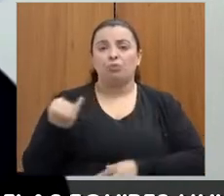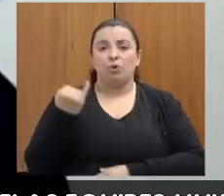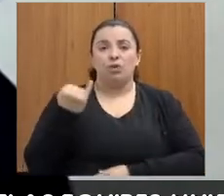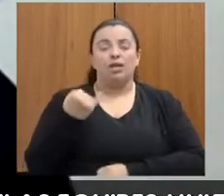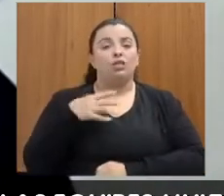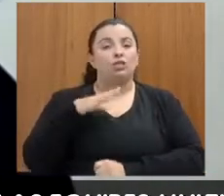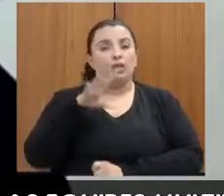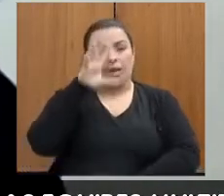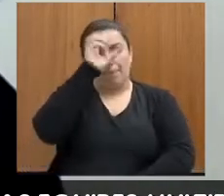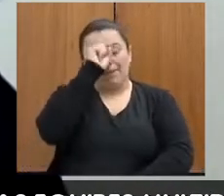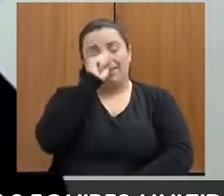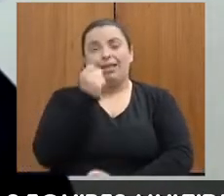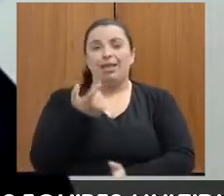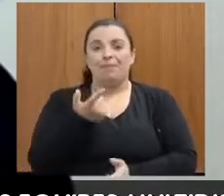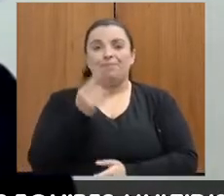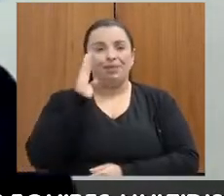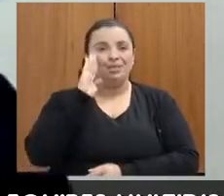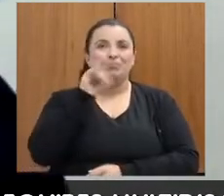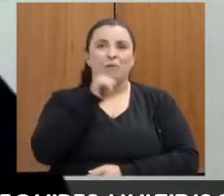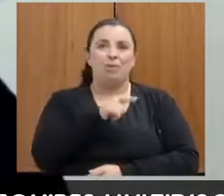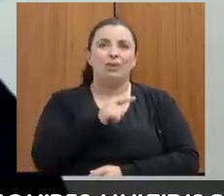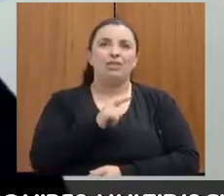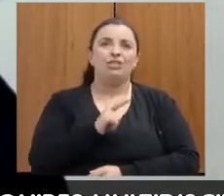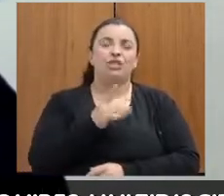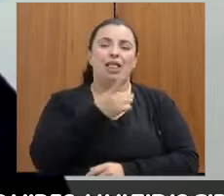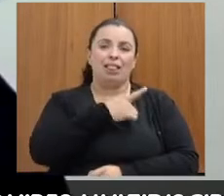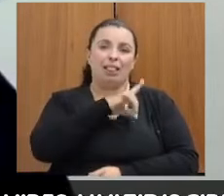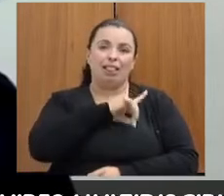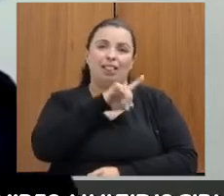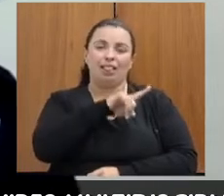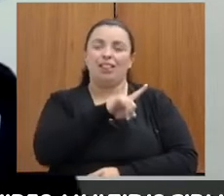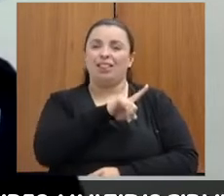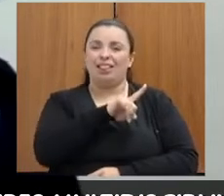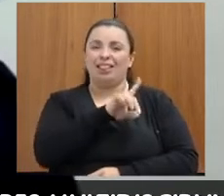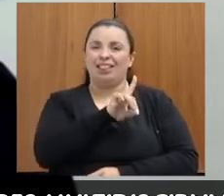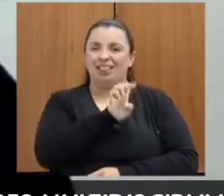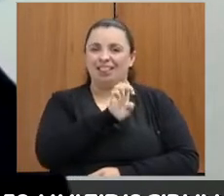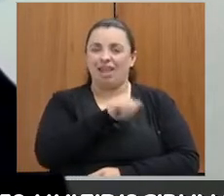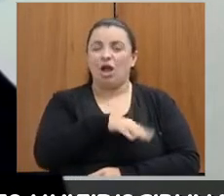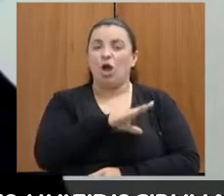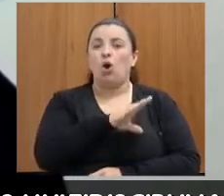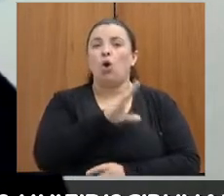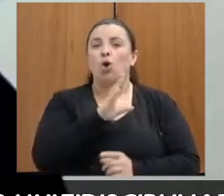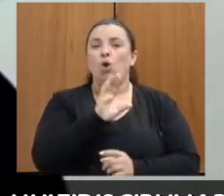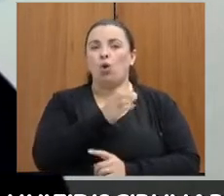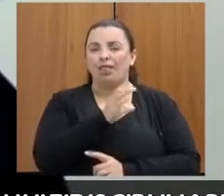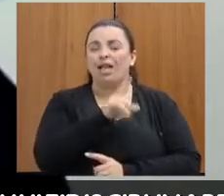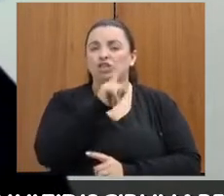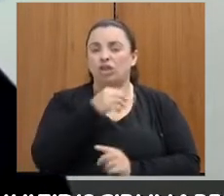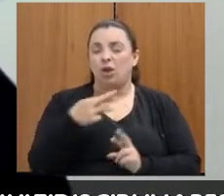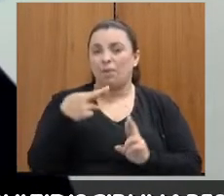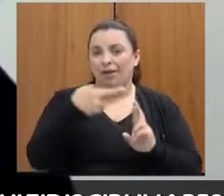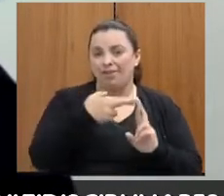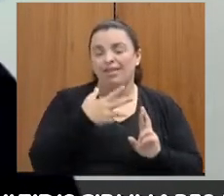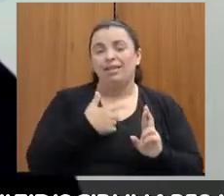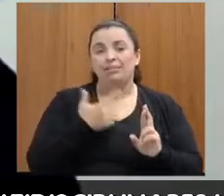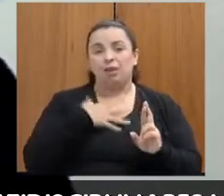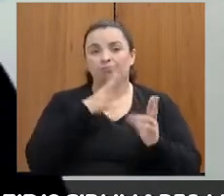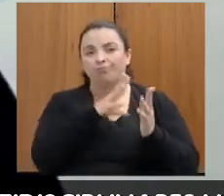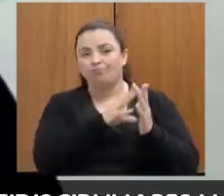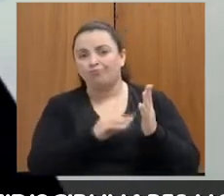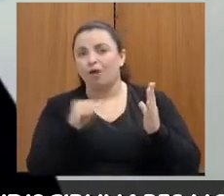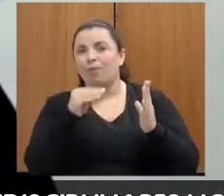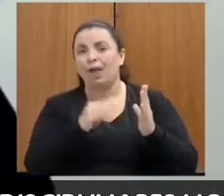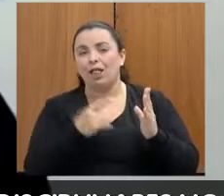principalmente com a de contagem, que é uma referência para nós e que possamos aprender a colocar em